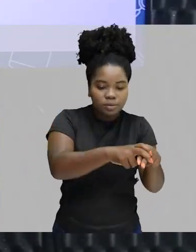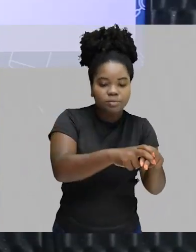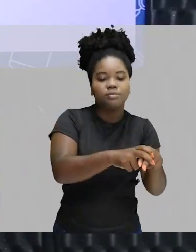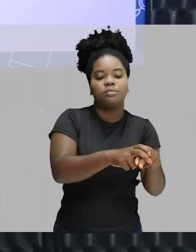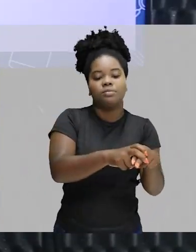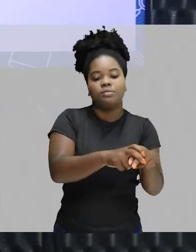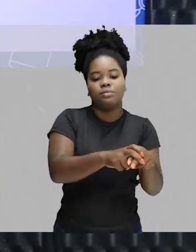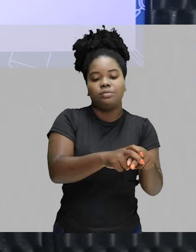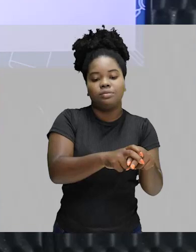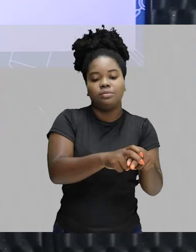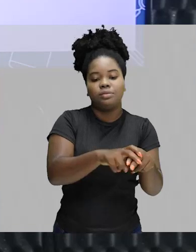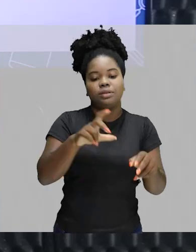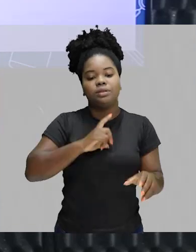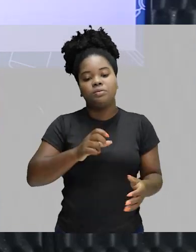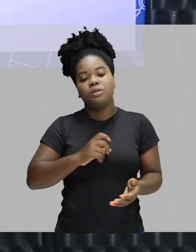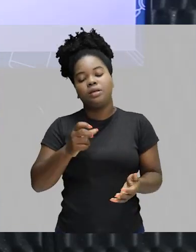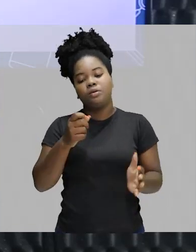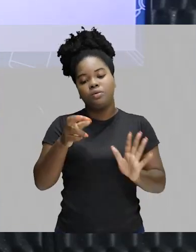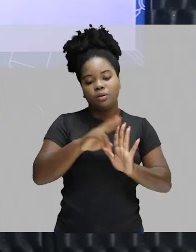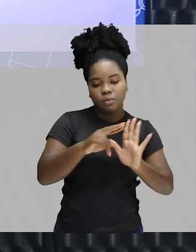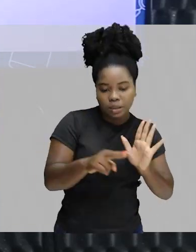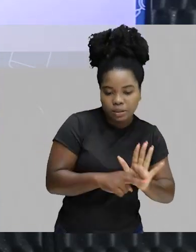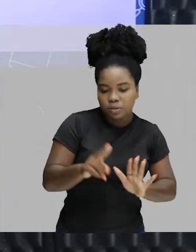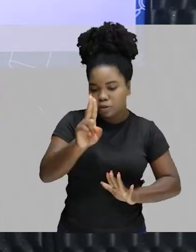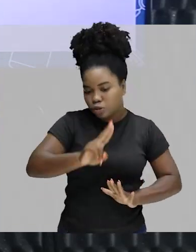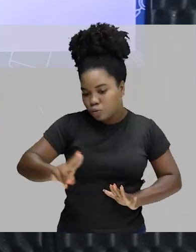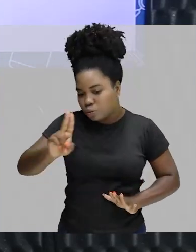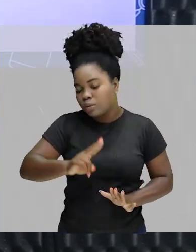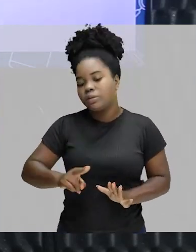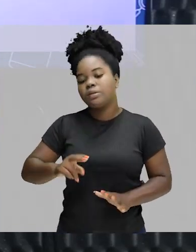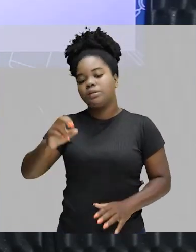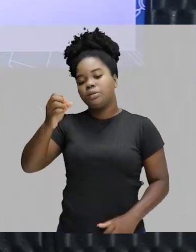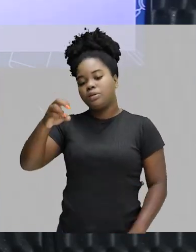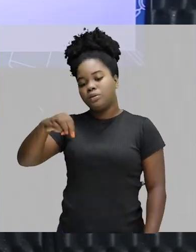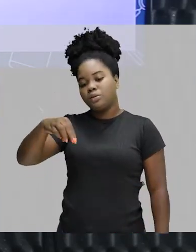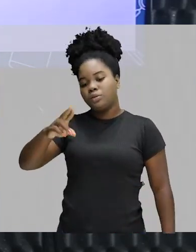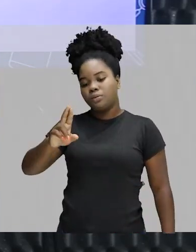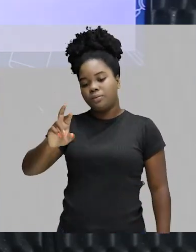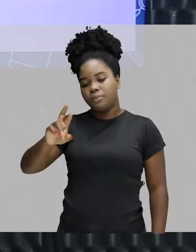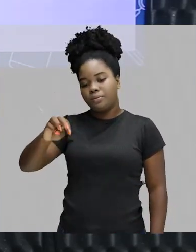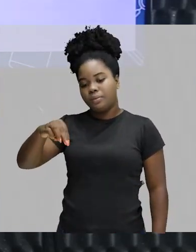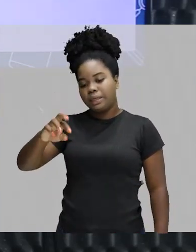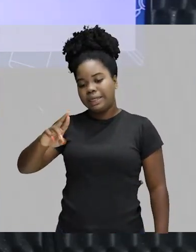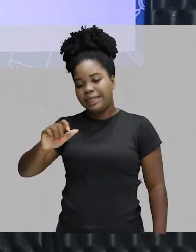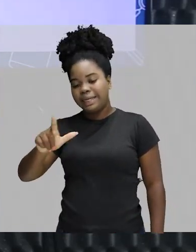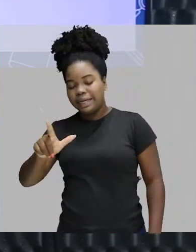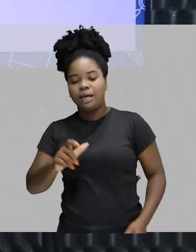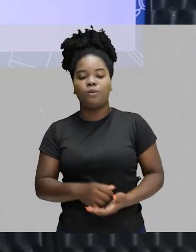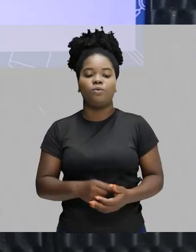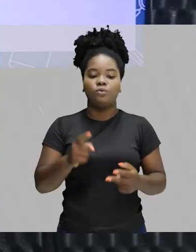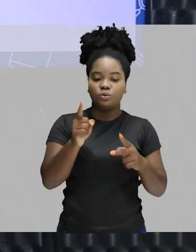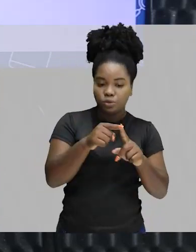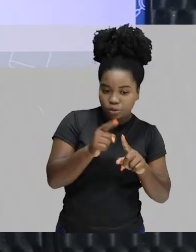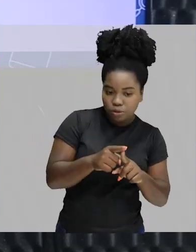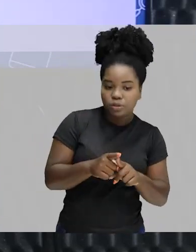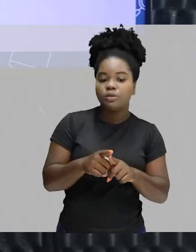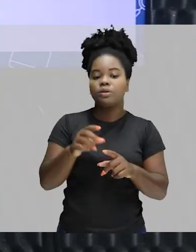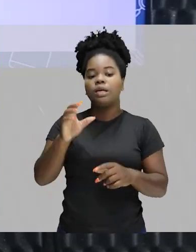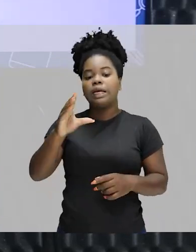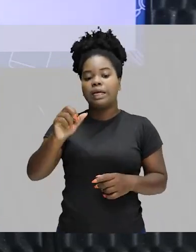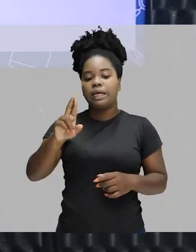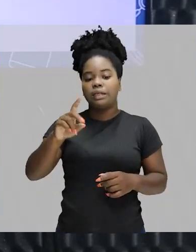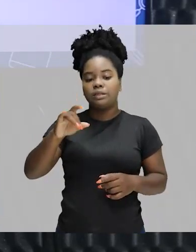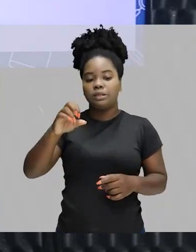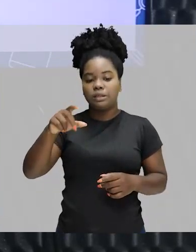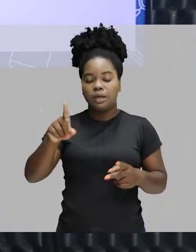existe aí toda uma regra para a utilização dos numerais ordinais. Tanto para os cardinais, quanto para os